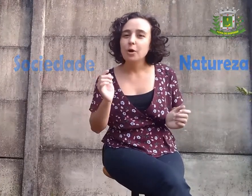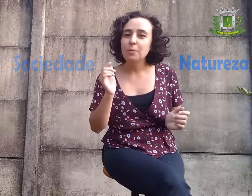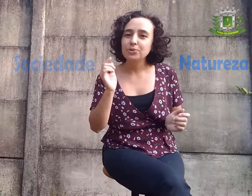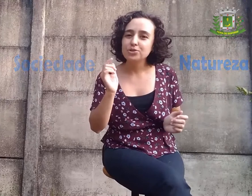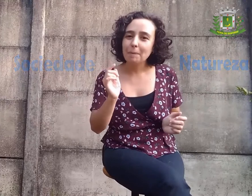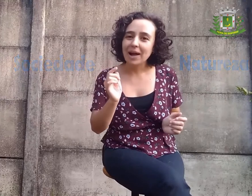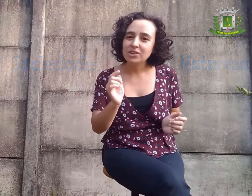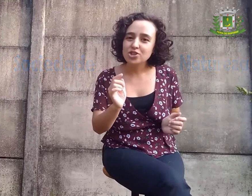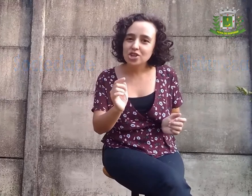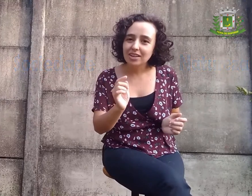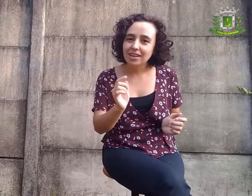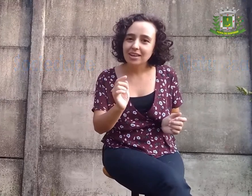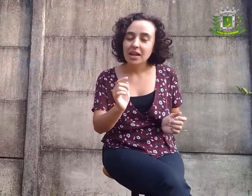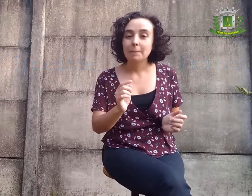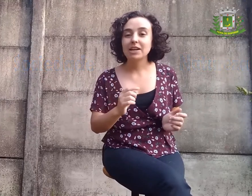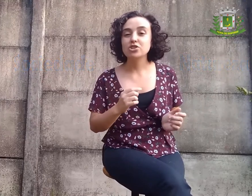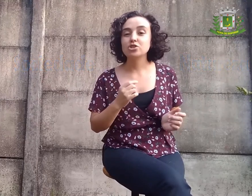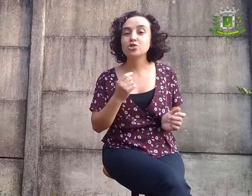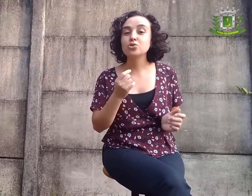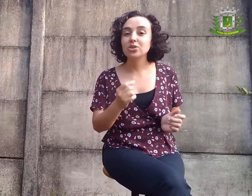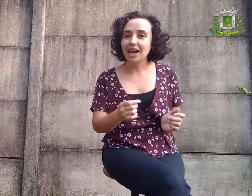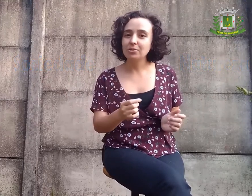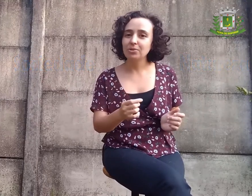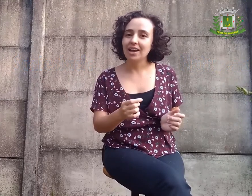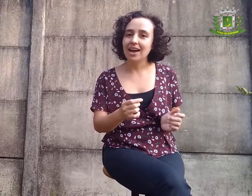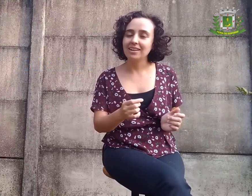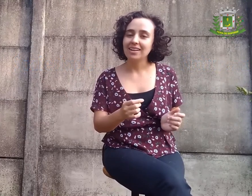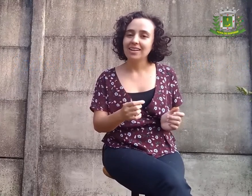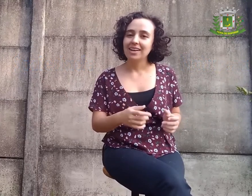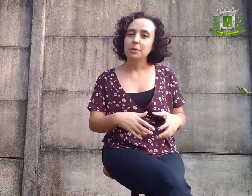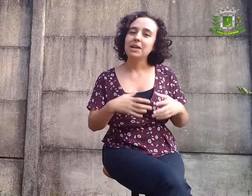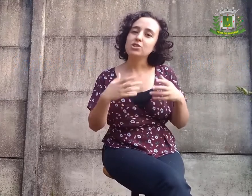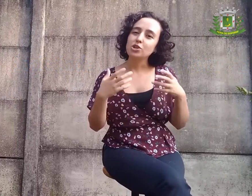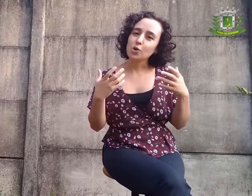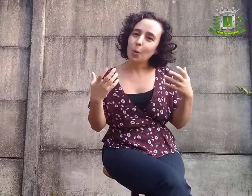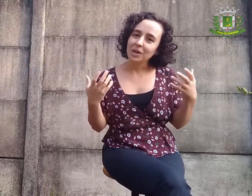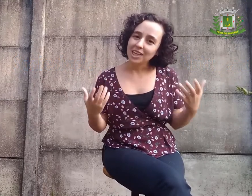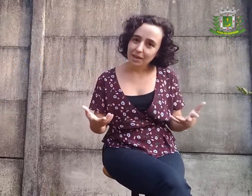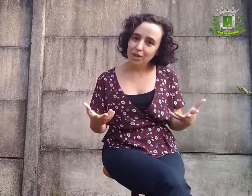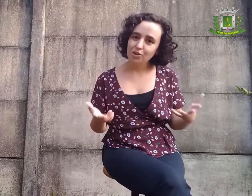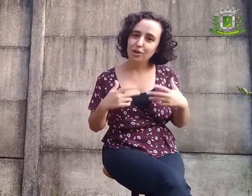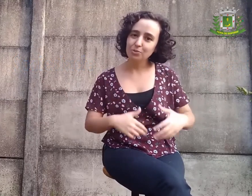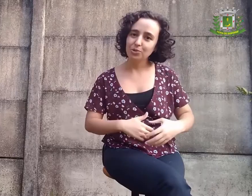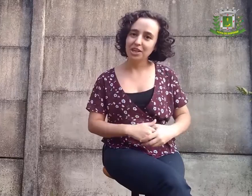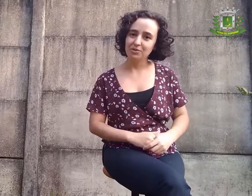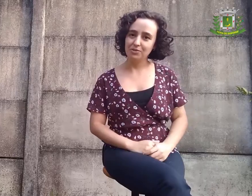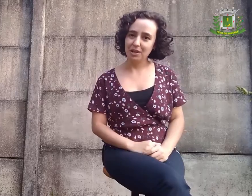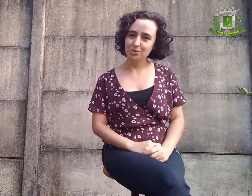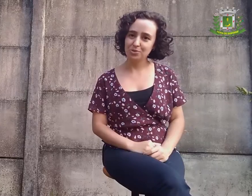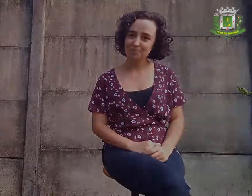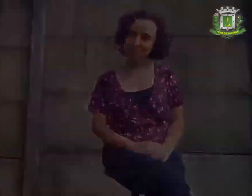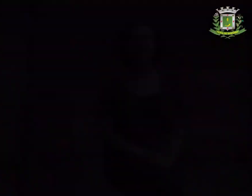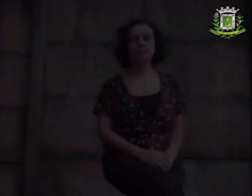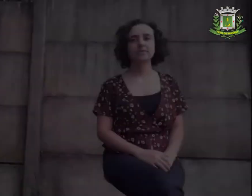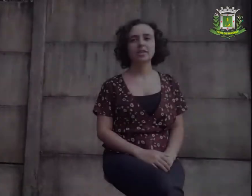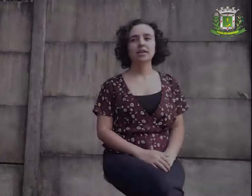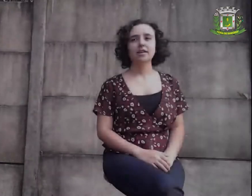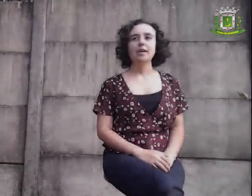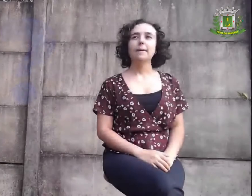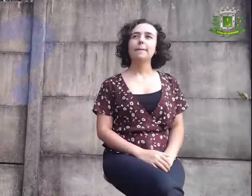Ela é o ponto de partida para a gente estudar o lugar e para a gente compreender melhor o mundo em que vivemos.